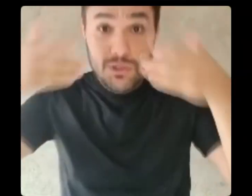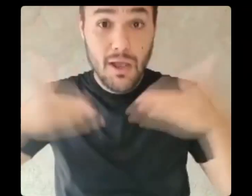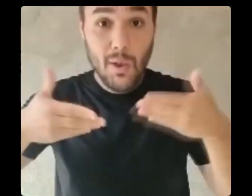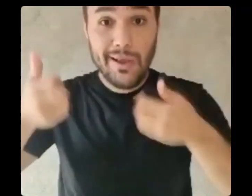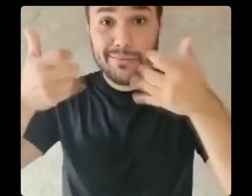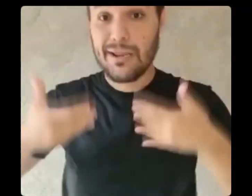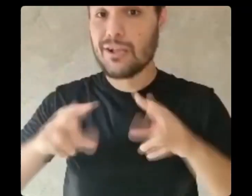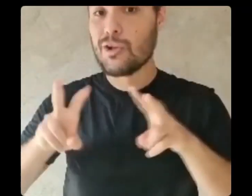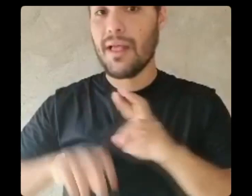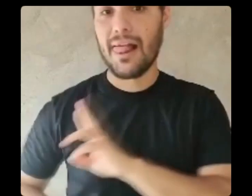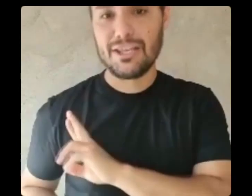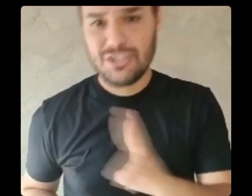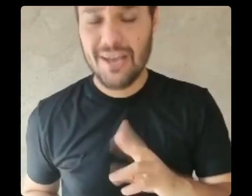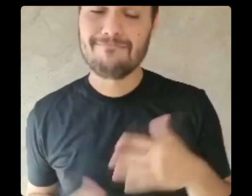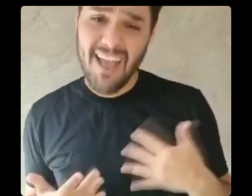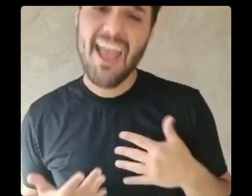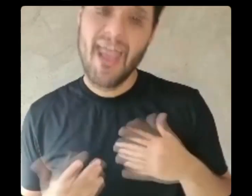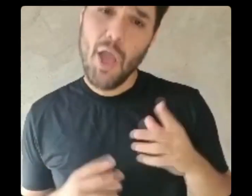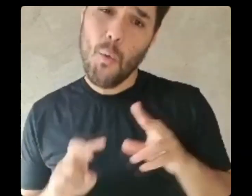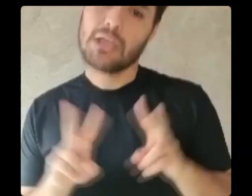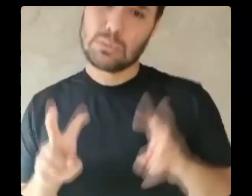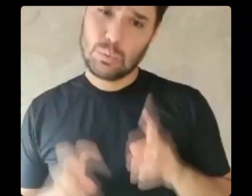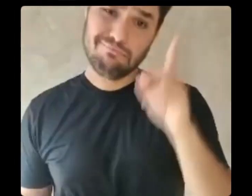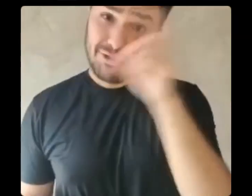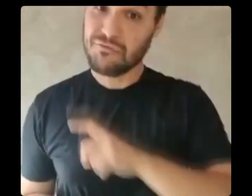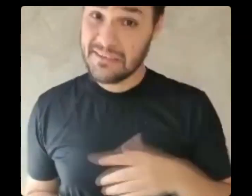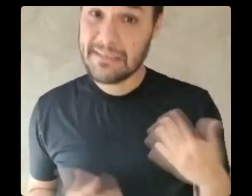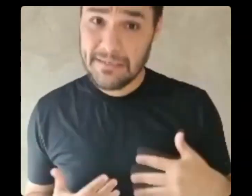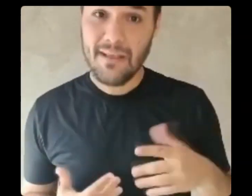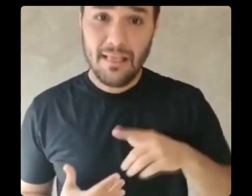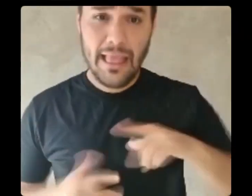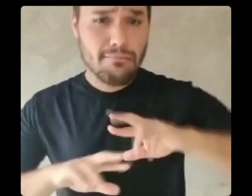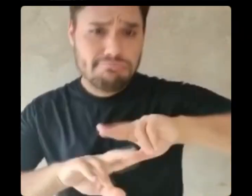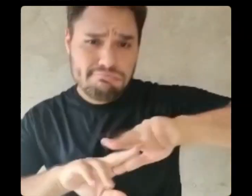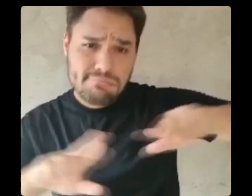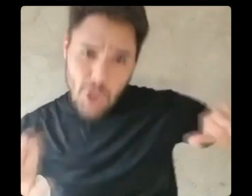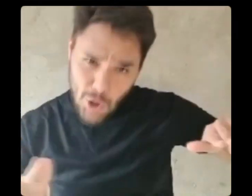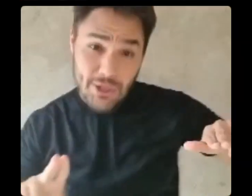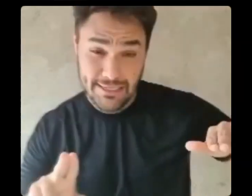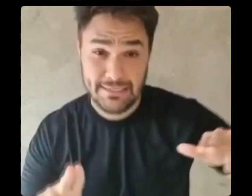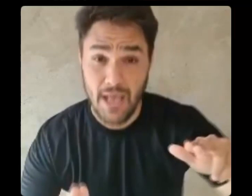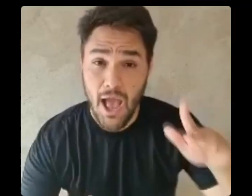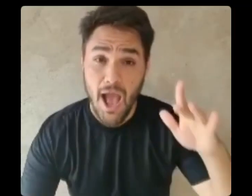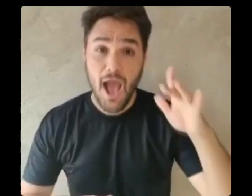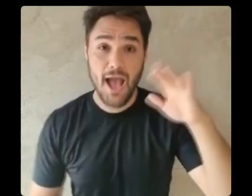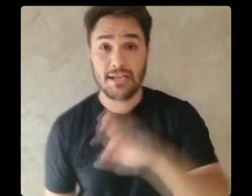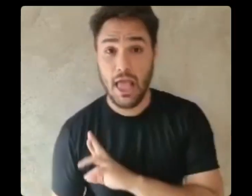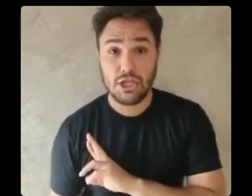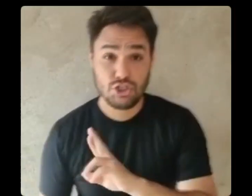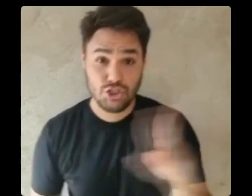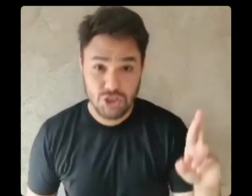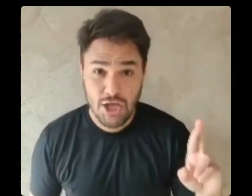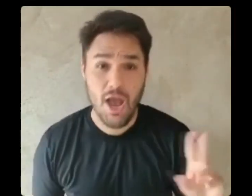É muito complexo, muito complexo. A gente tem, todas as religiões, elas têm como base, têm como princípio o amor e